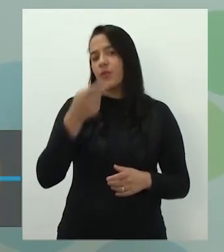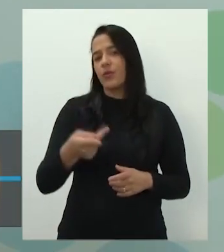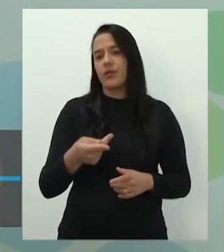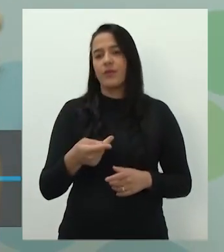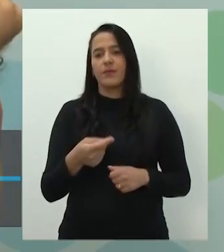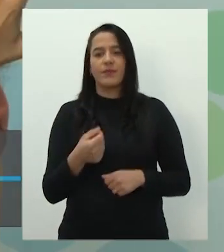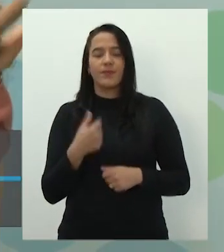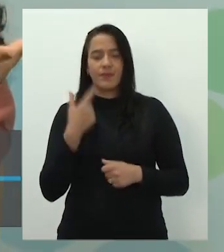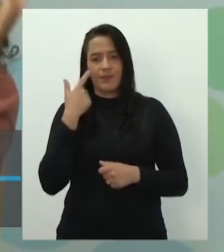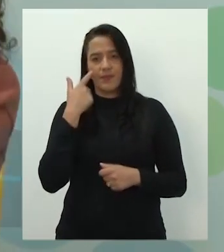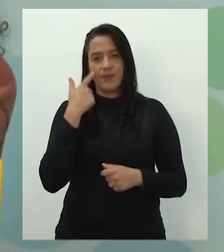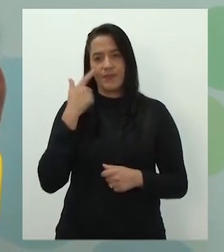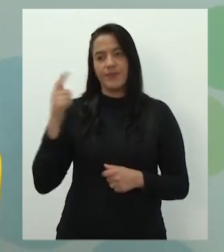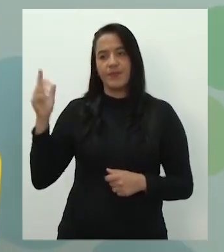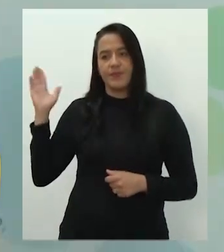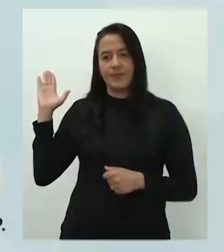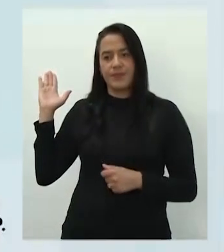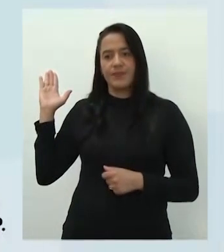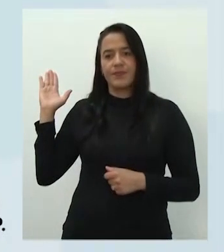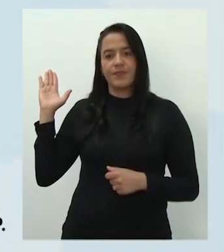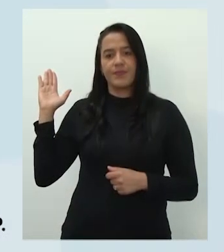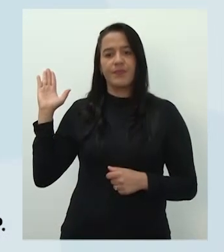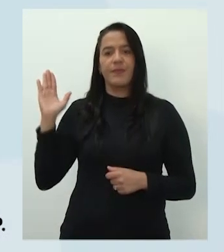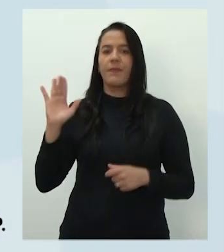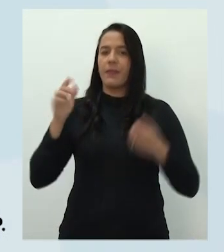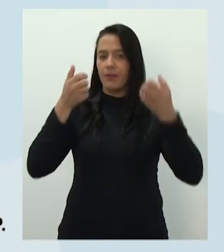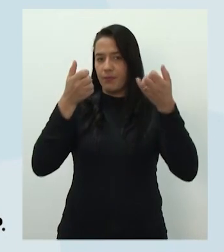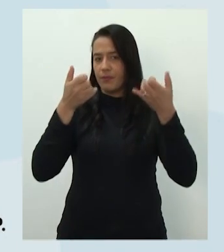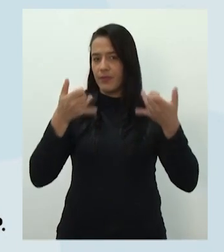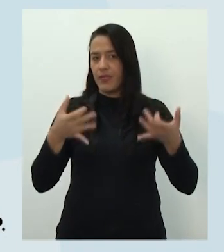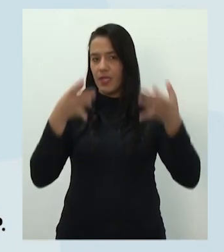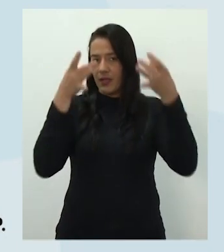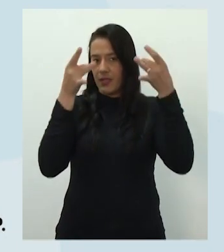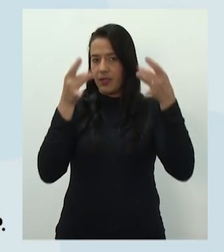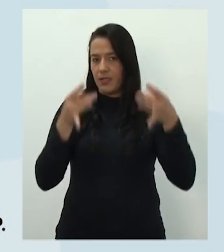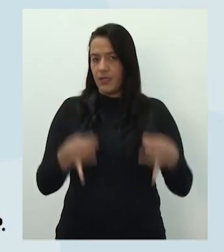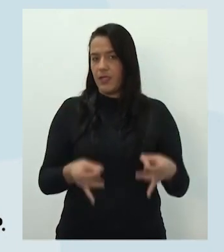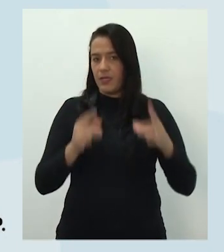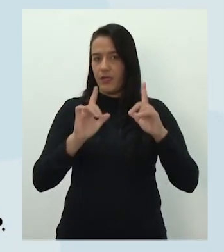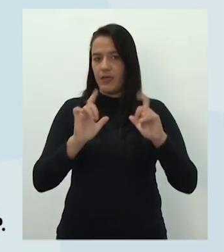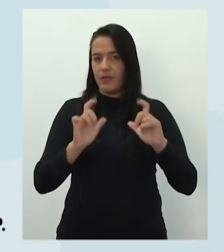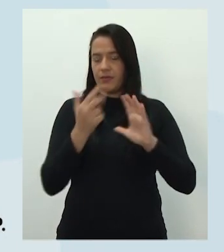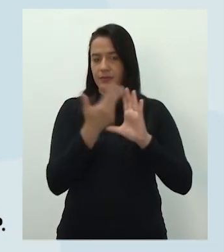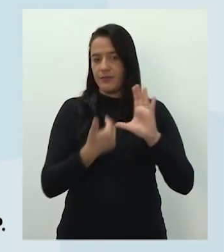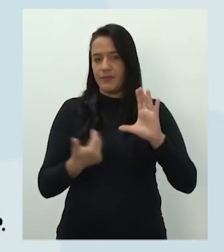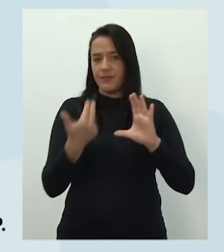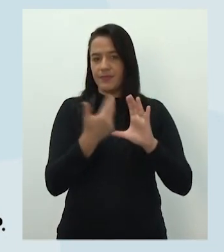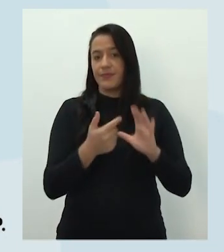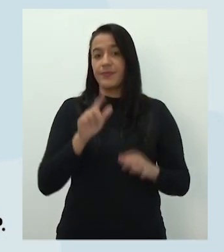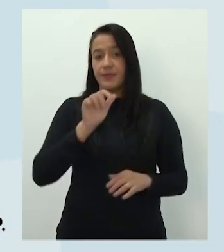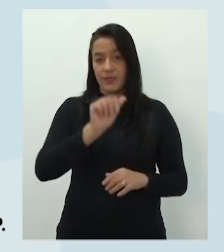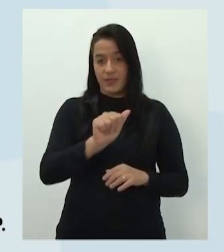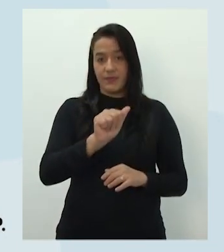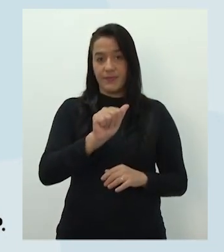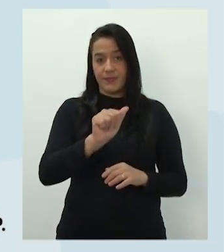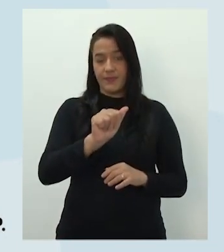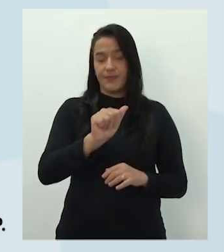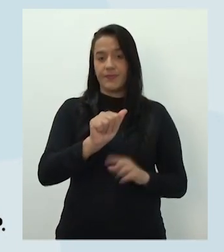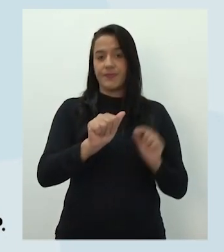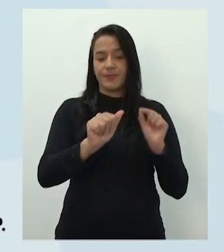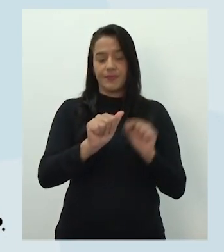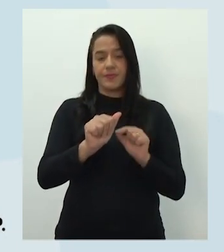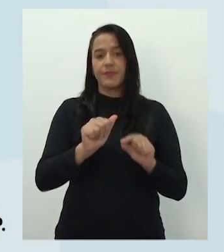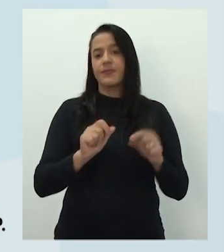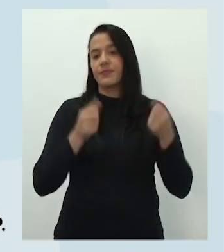Vamos colocar aí na tela porque eu quero fazer a descrição da imagem, gente. Presta aí atenção. Na imagem A, alunos que